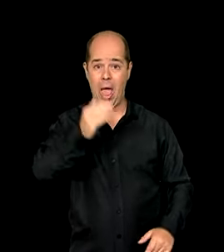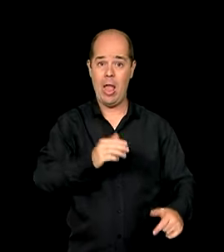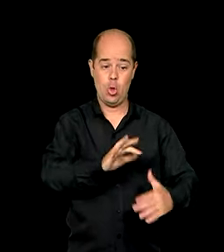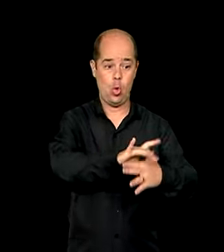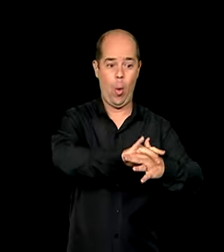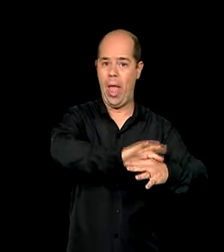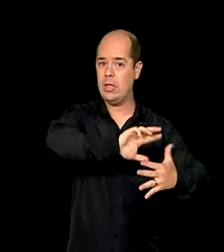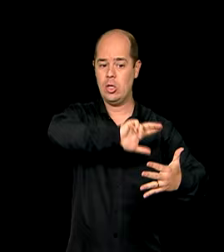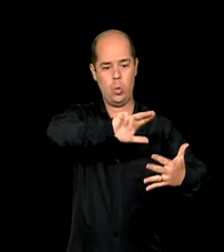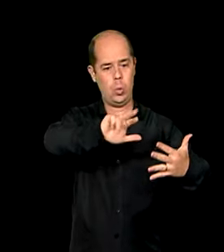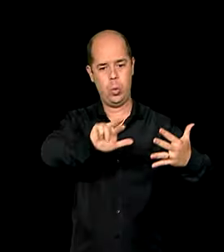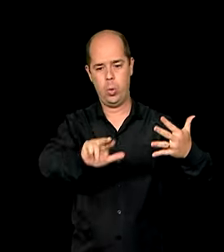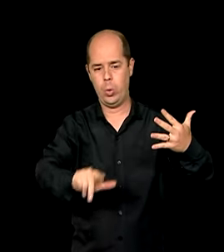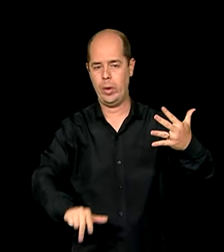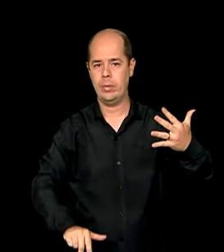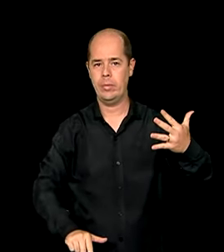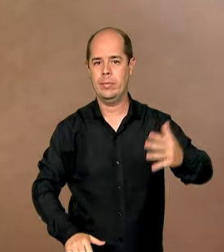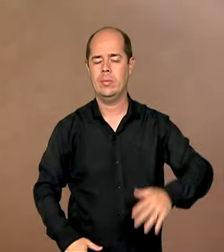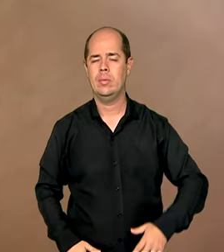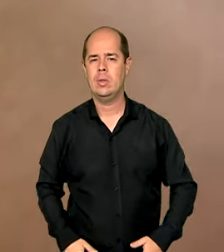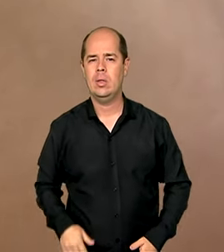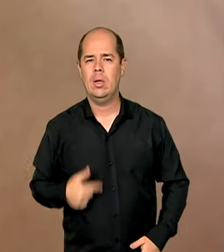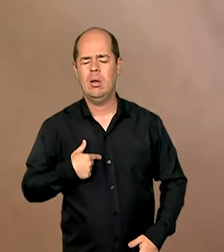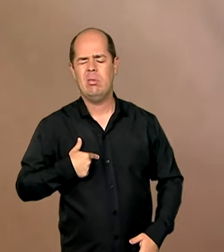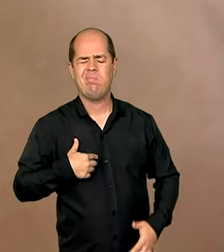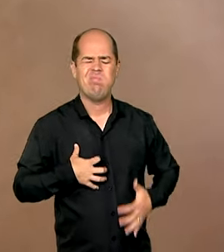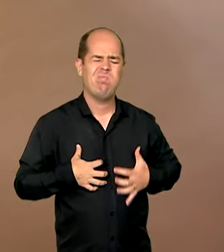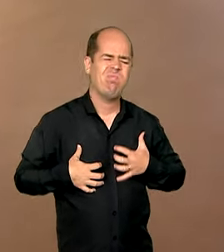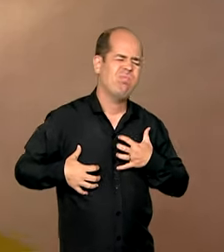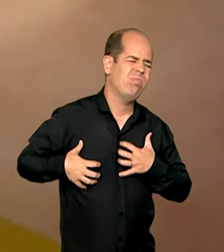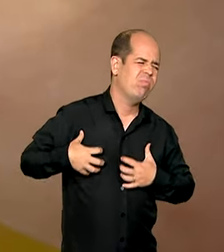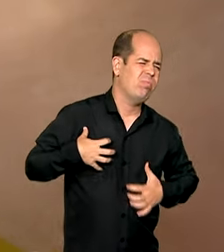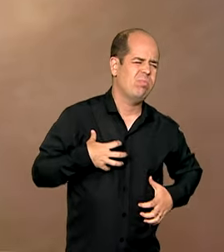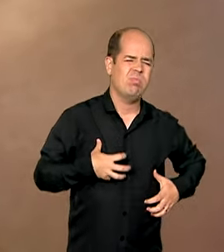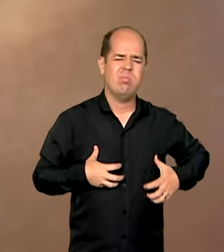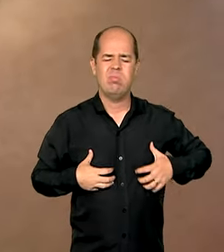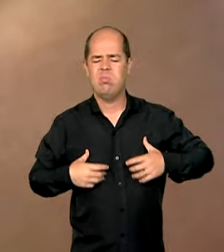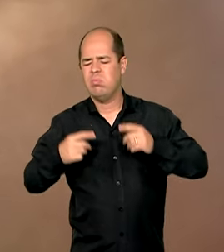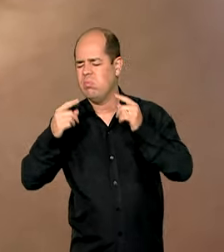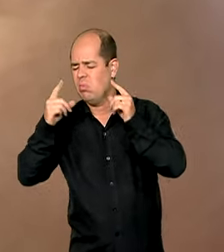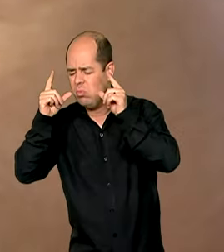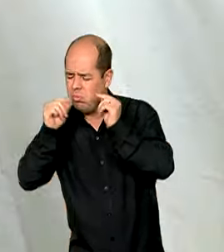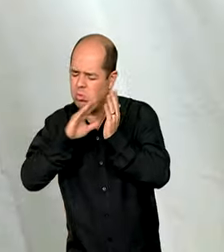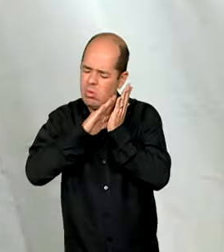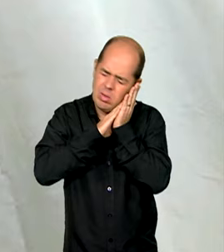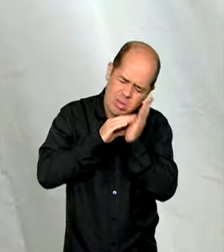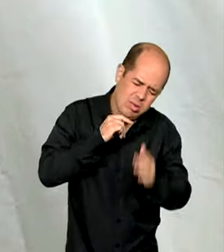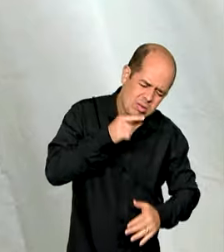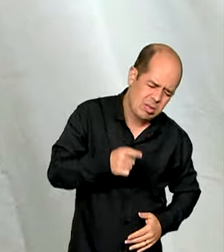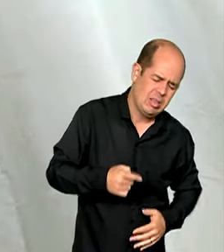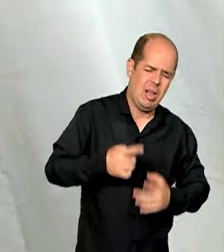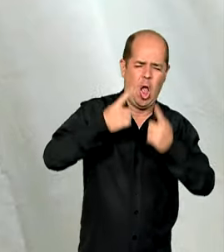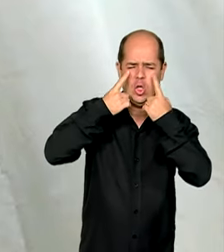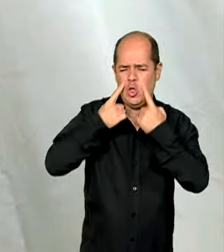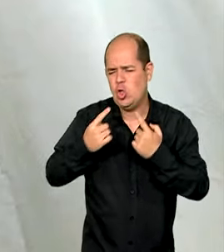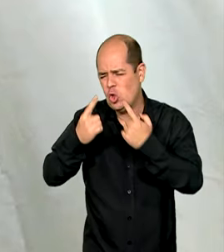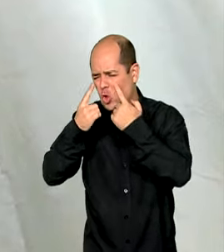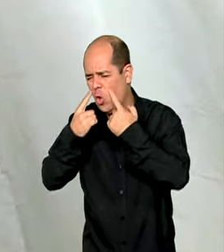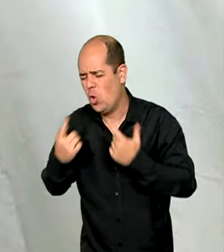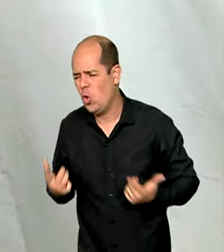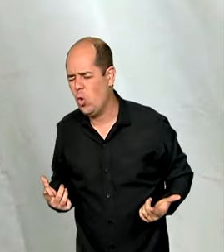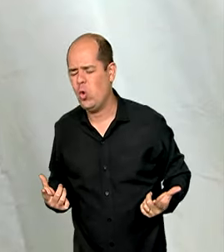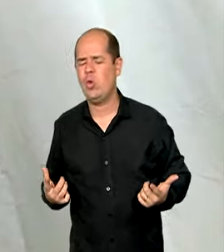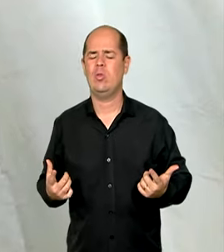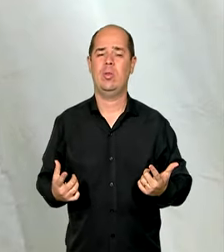Oscilações de humor, impaciência, ansiedade, insônia, crises de choro. Esses foram alguns dos